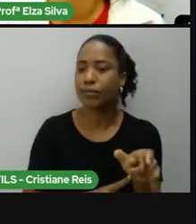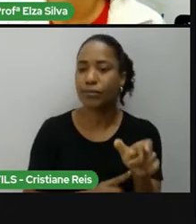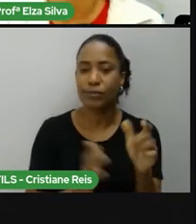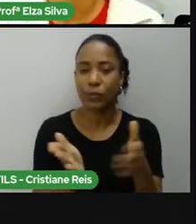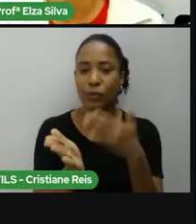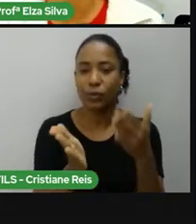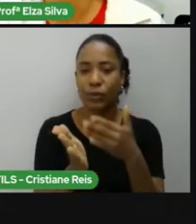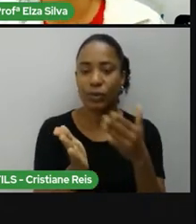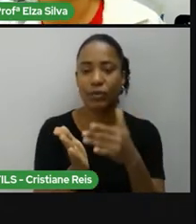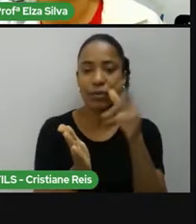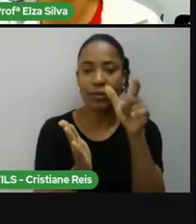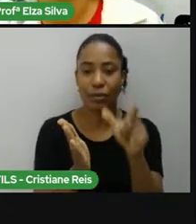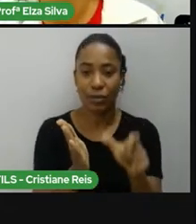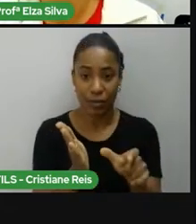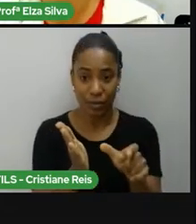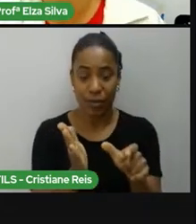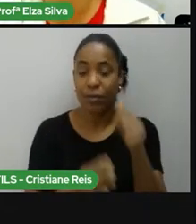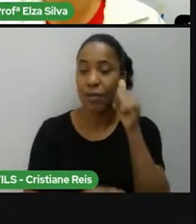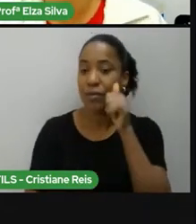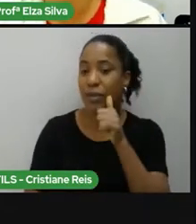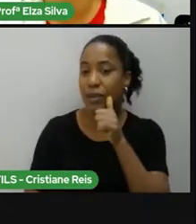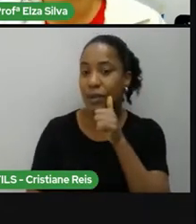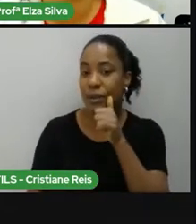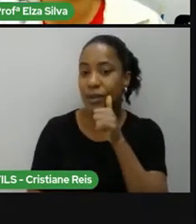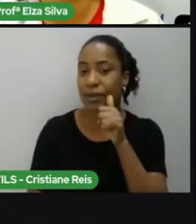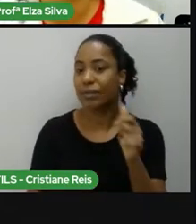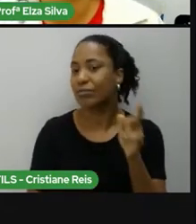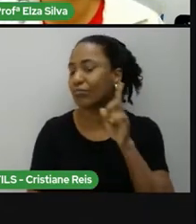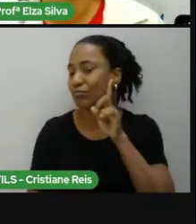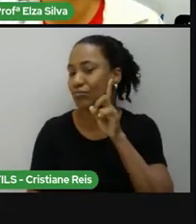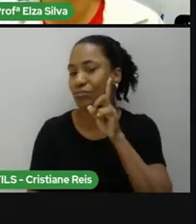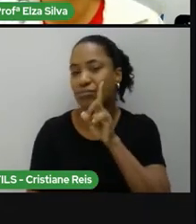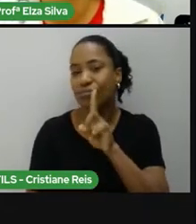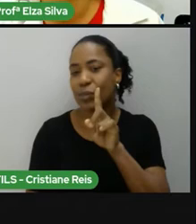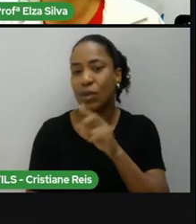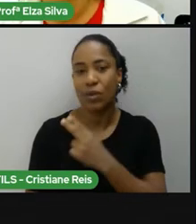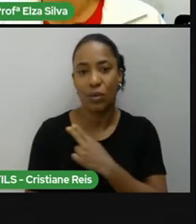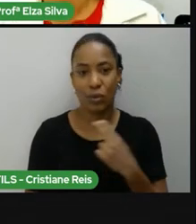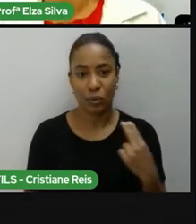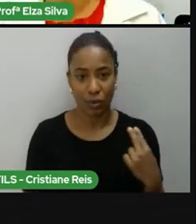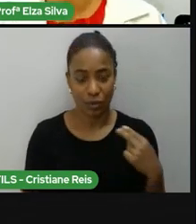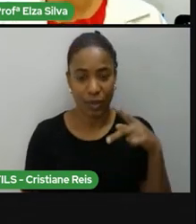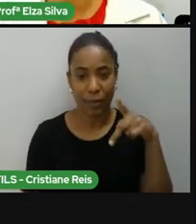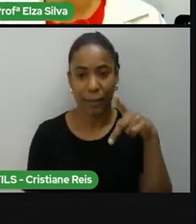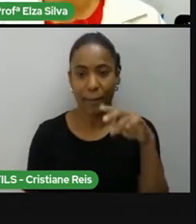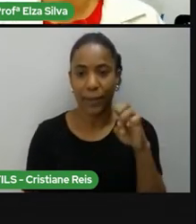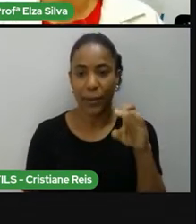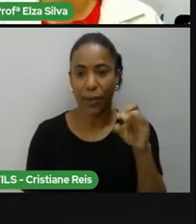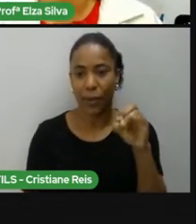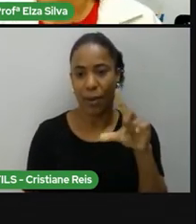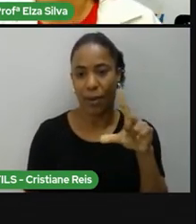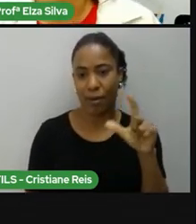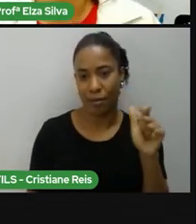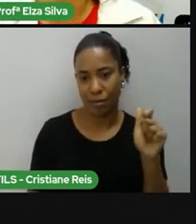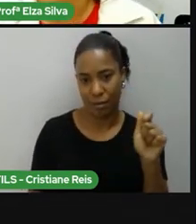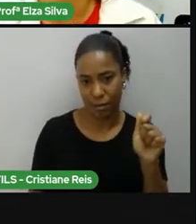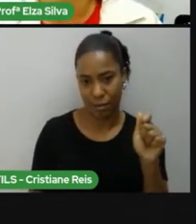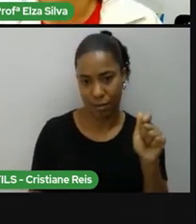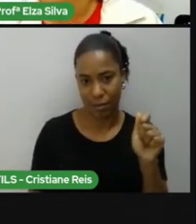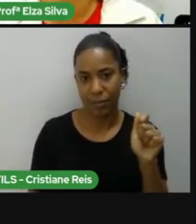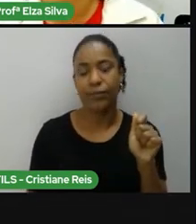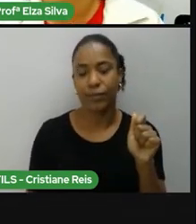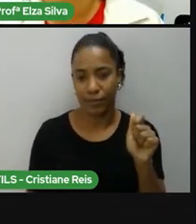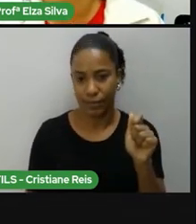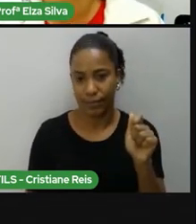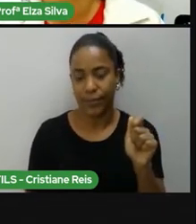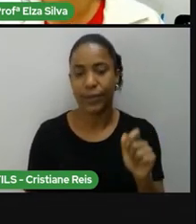Uma garota americana de nome Pecola. She is consistently regarded